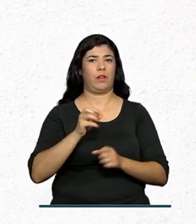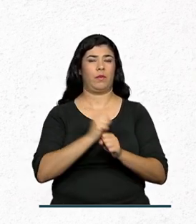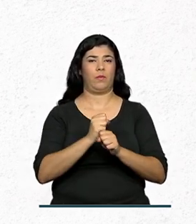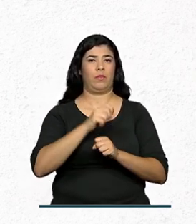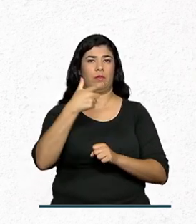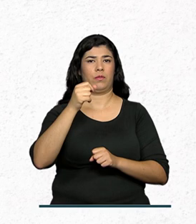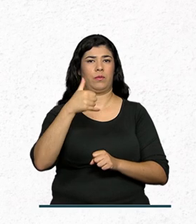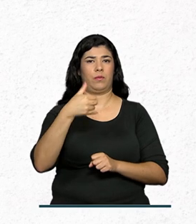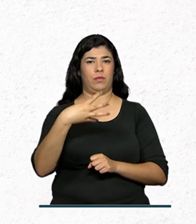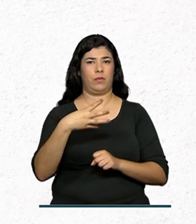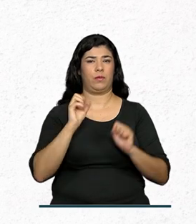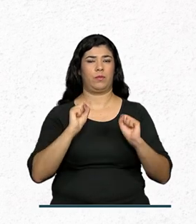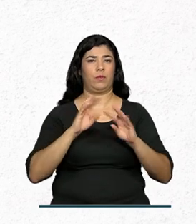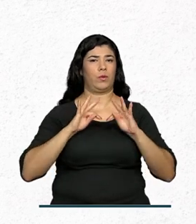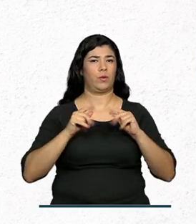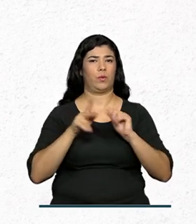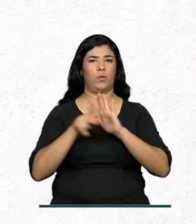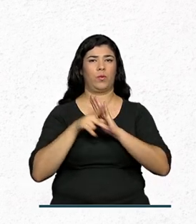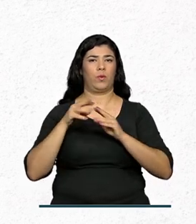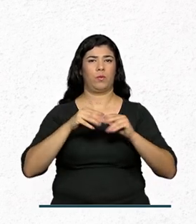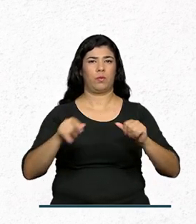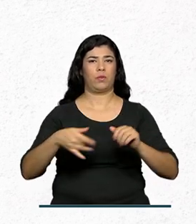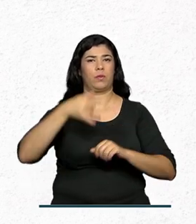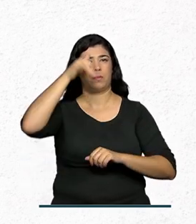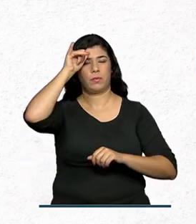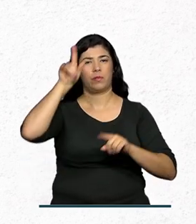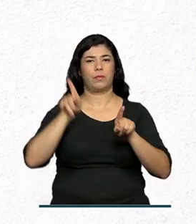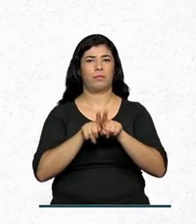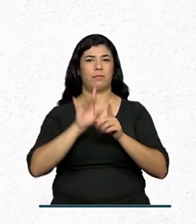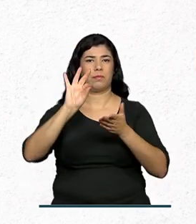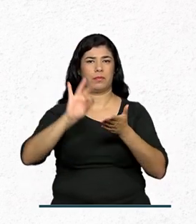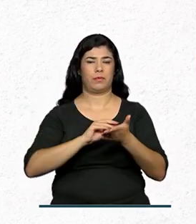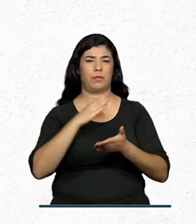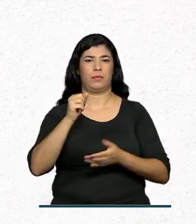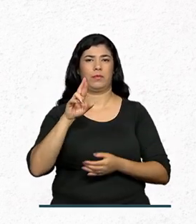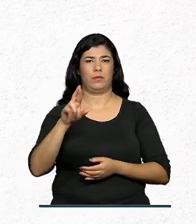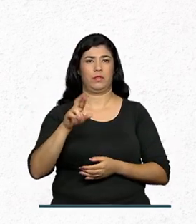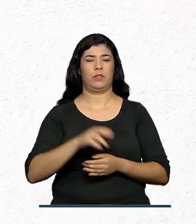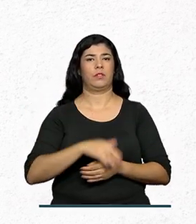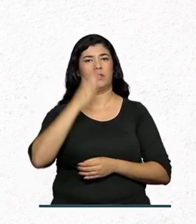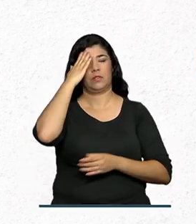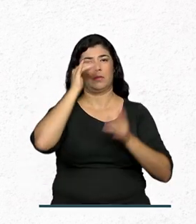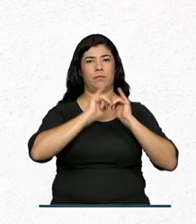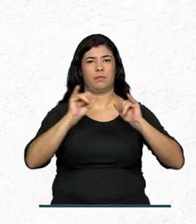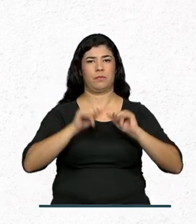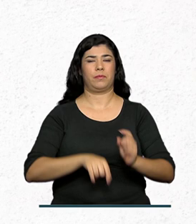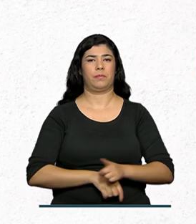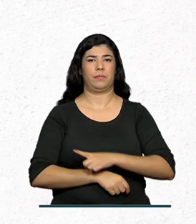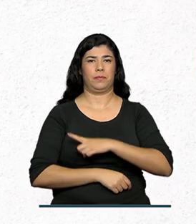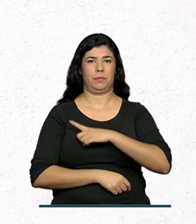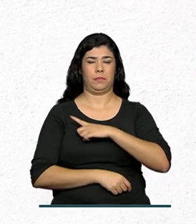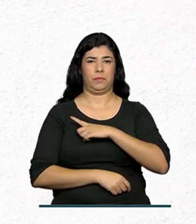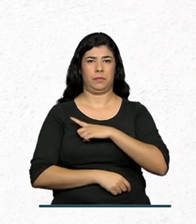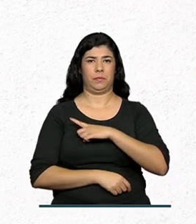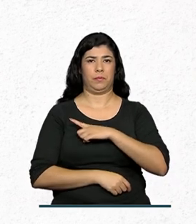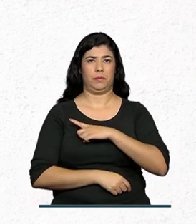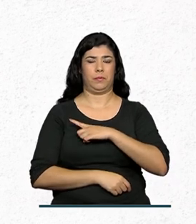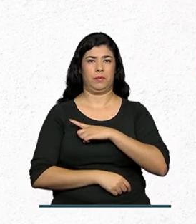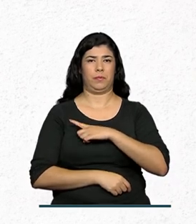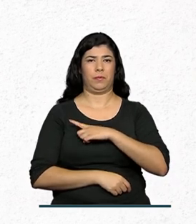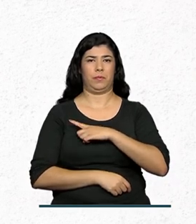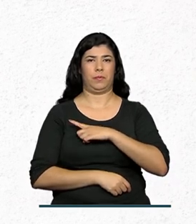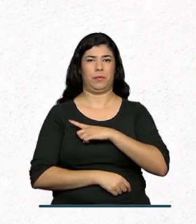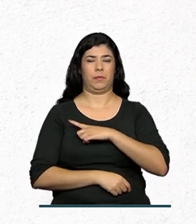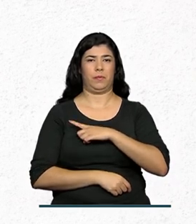2014, para que todos os imóveis do país estejam inscritos no CAR. Saiba mais em brasil.gov